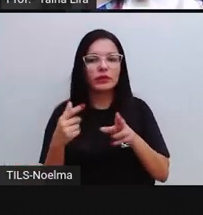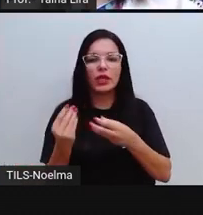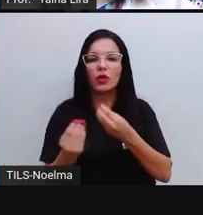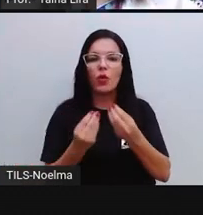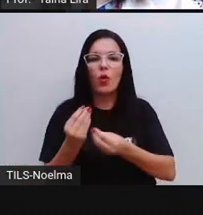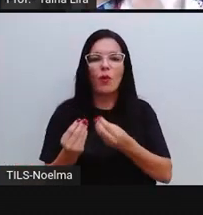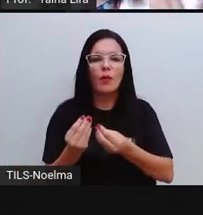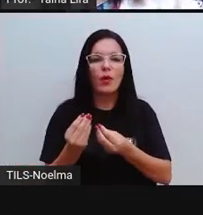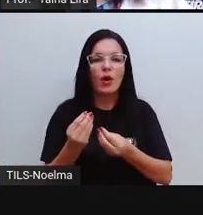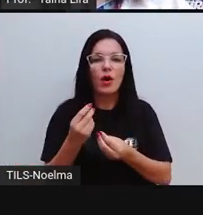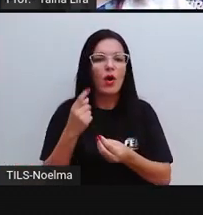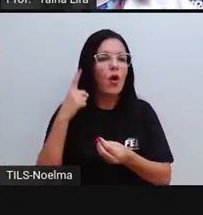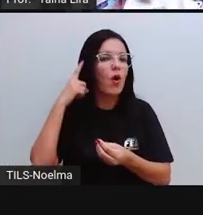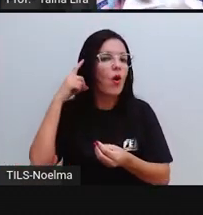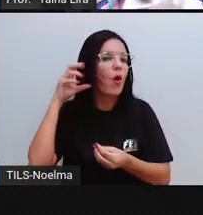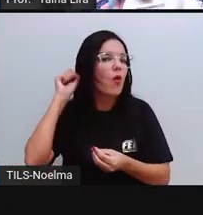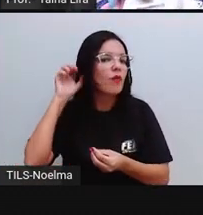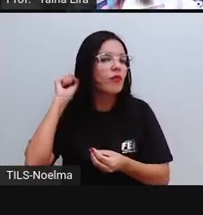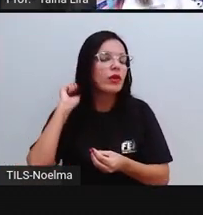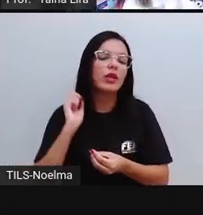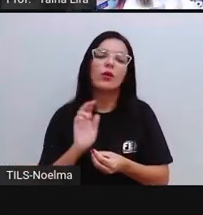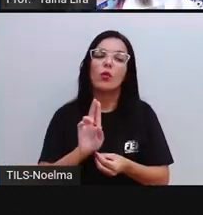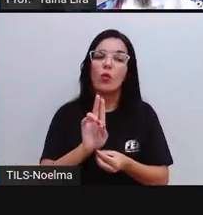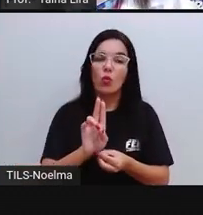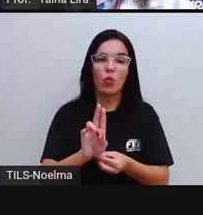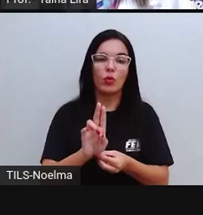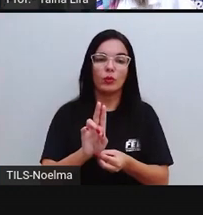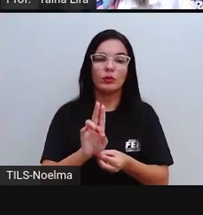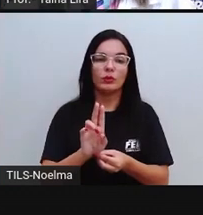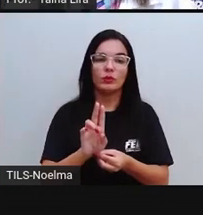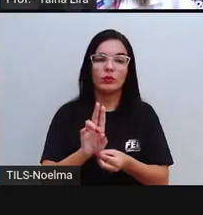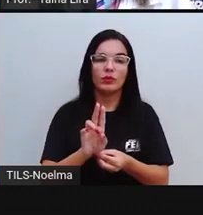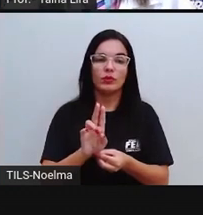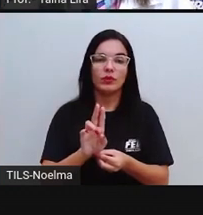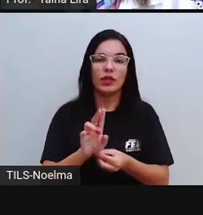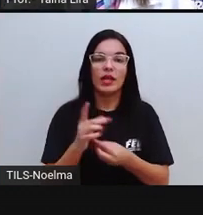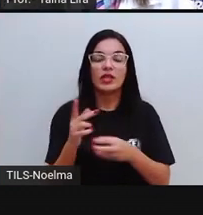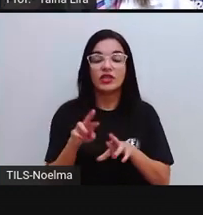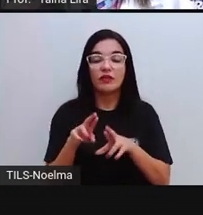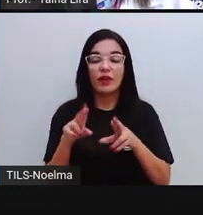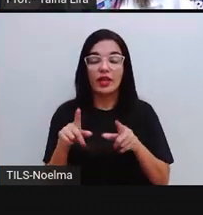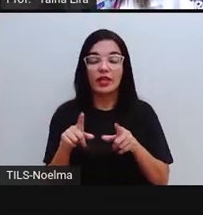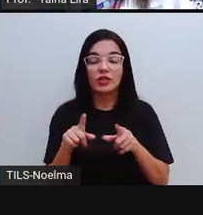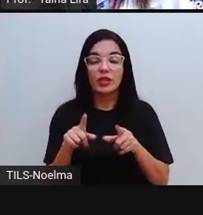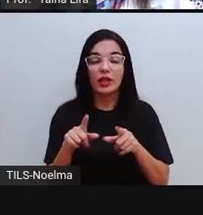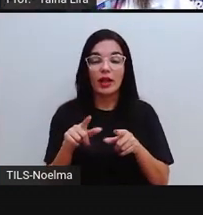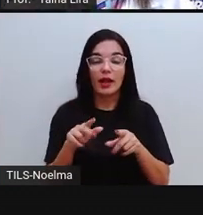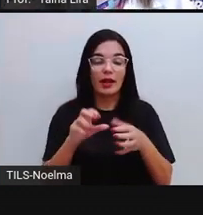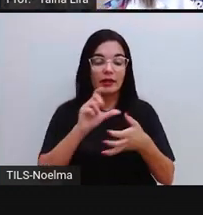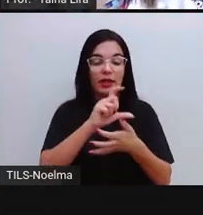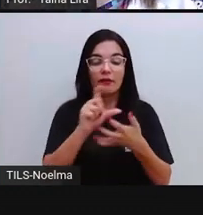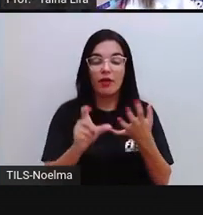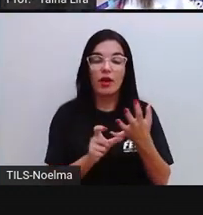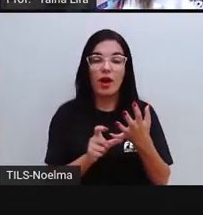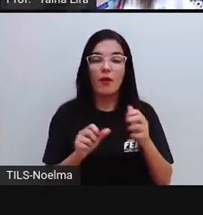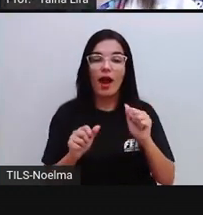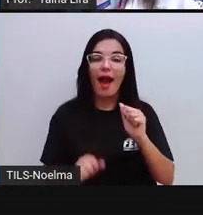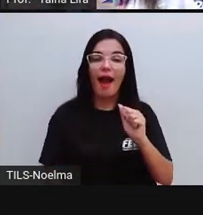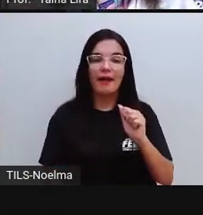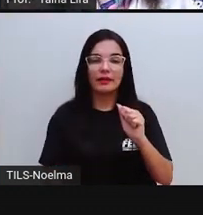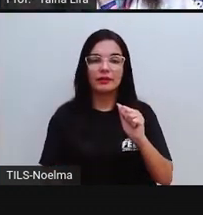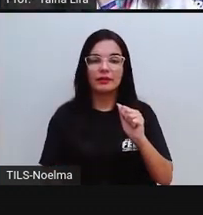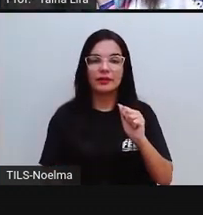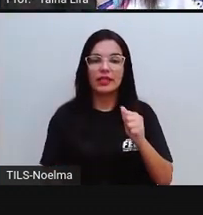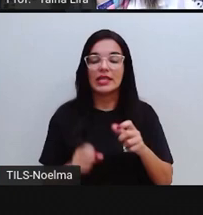pronunciamos a letra U. Diferente, por exemplo, da vogal A, tá? Na vogal A, nós